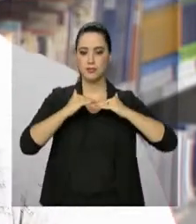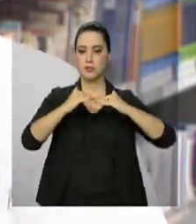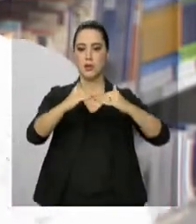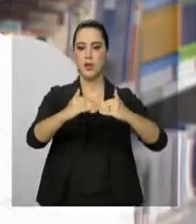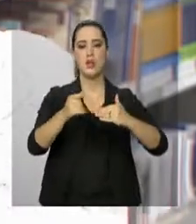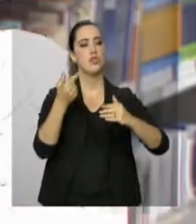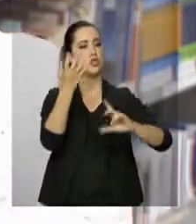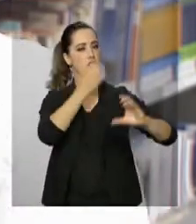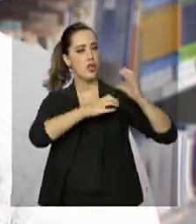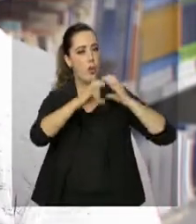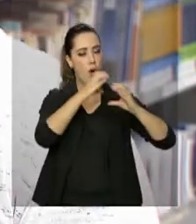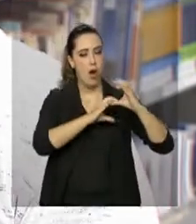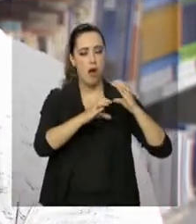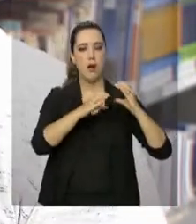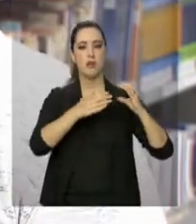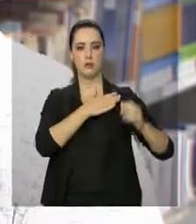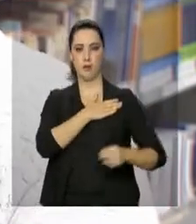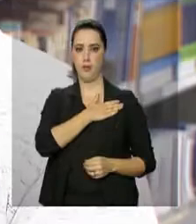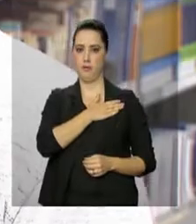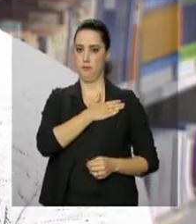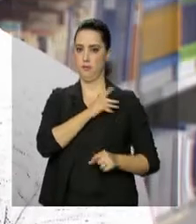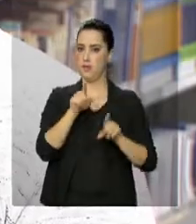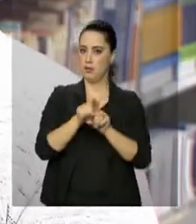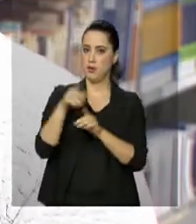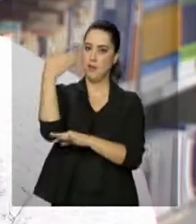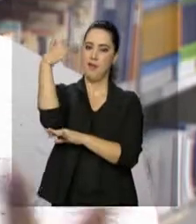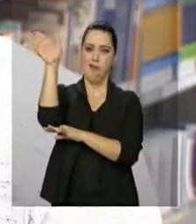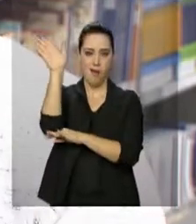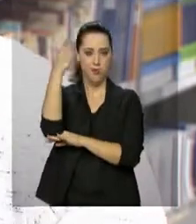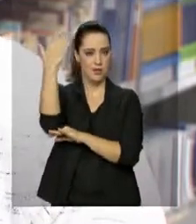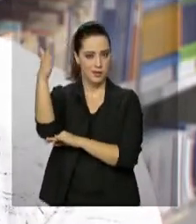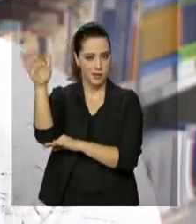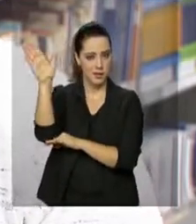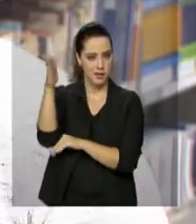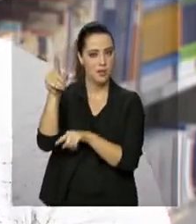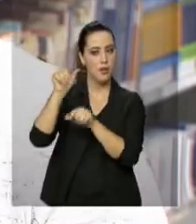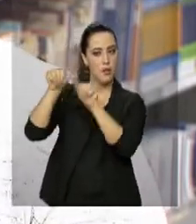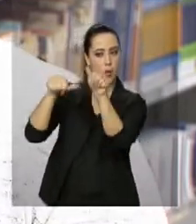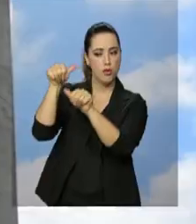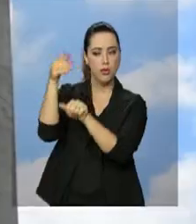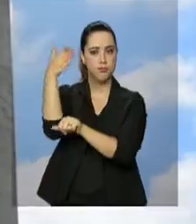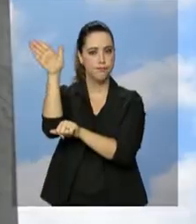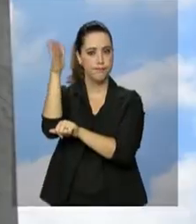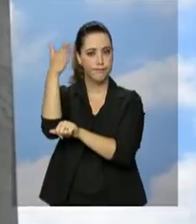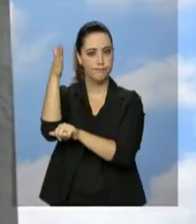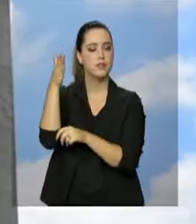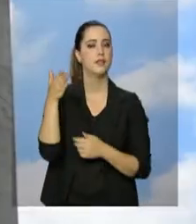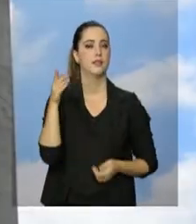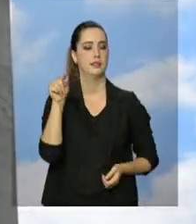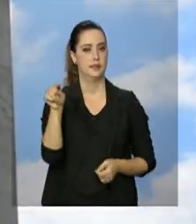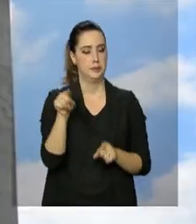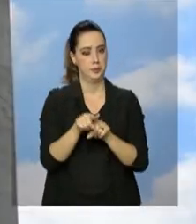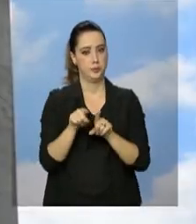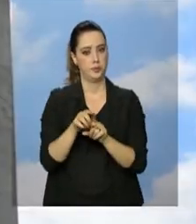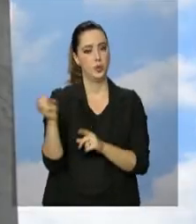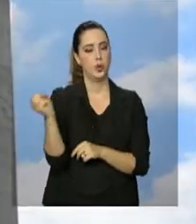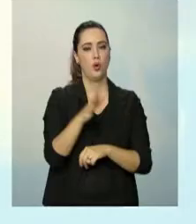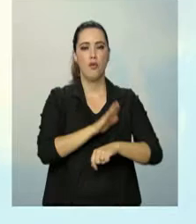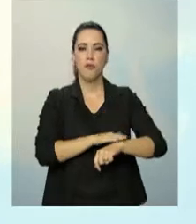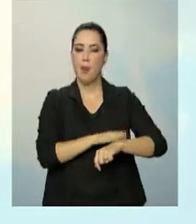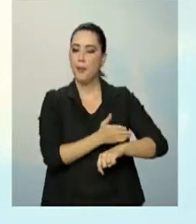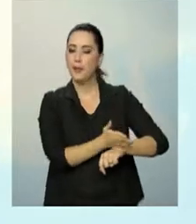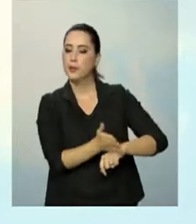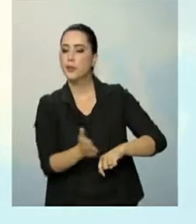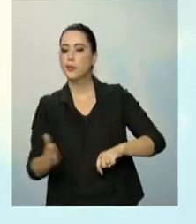nacional, a bandeira, que também vai se modificar. E como toda nova época,